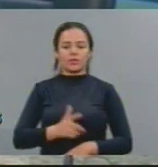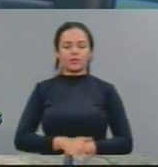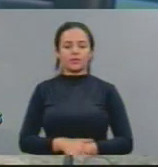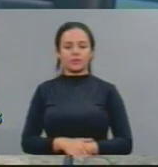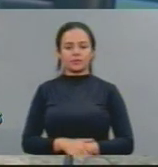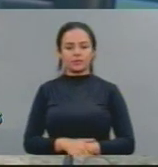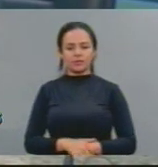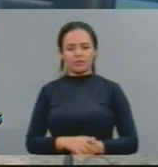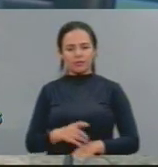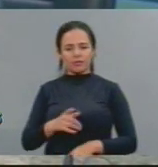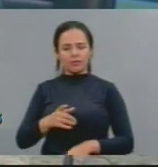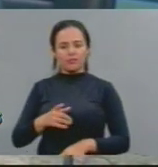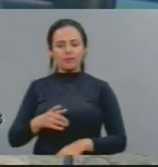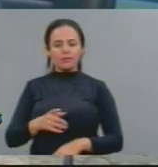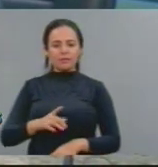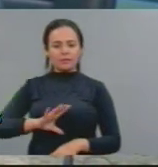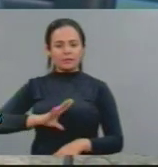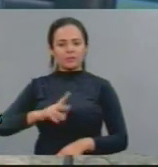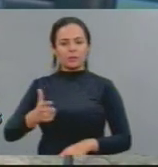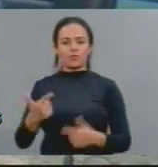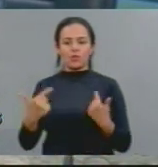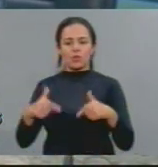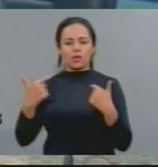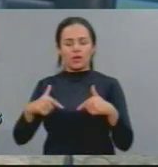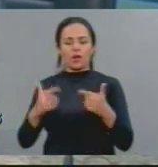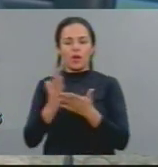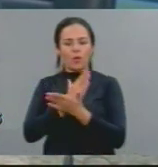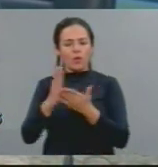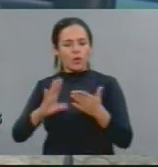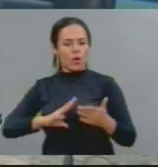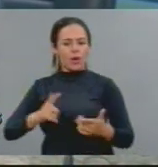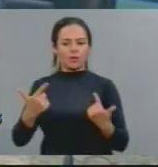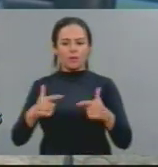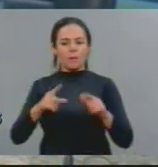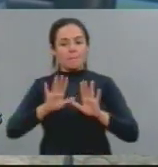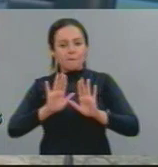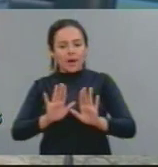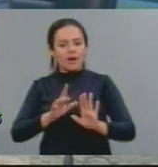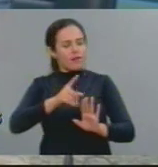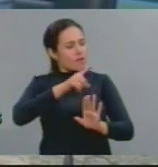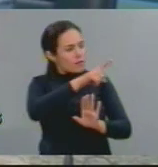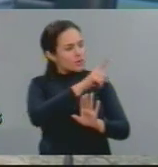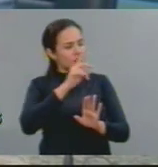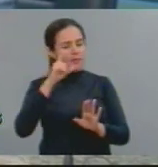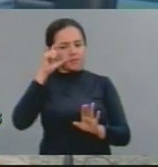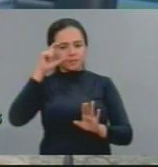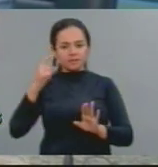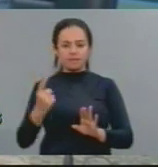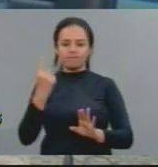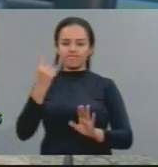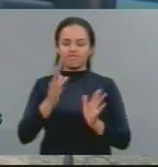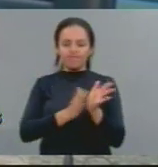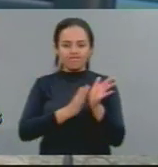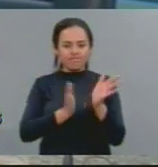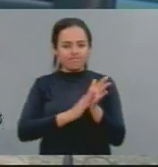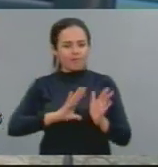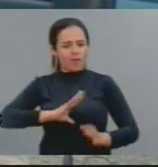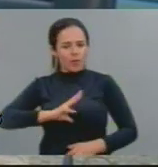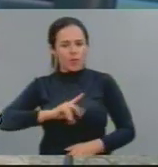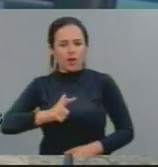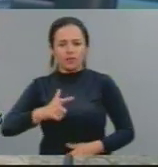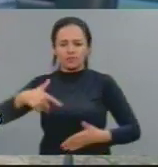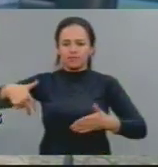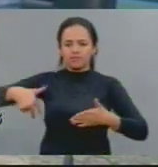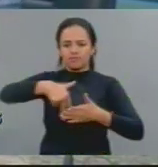não é todo mundo que tem a coragem de vir, trazer à tona, apesar de já ser público, o que aconteceu, o pronunciamento da